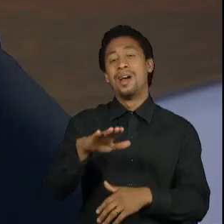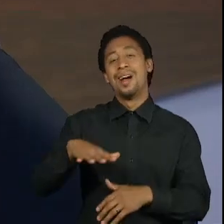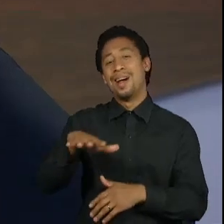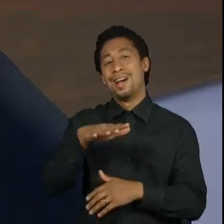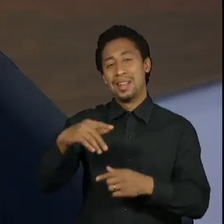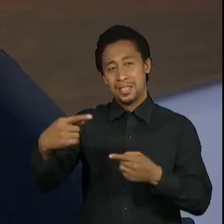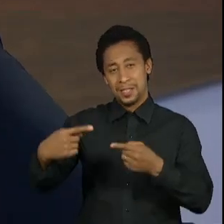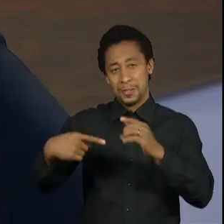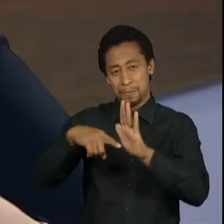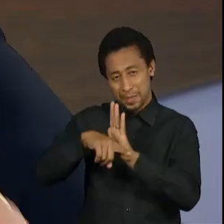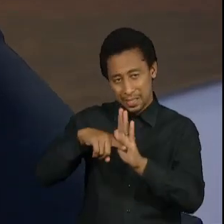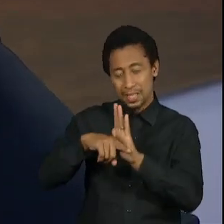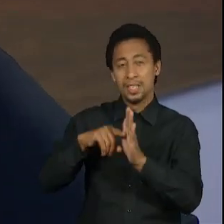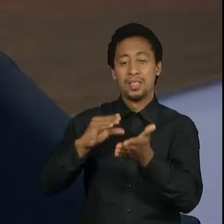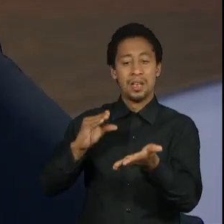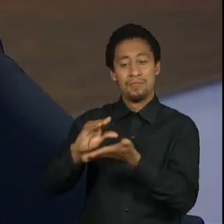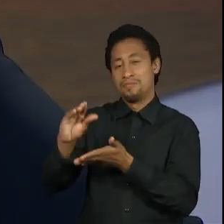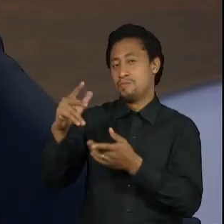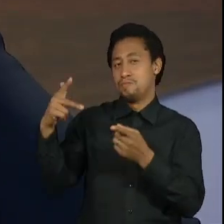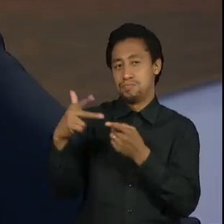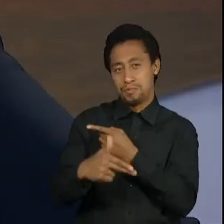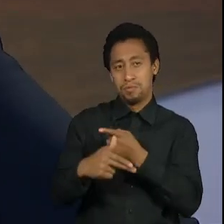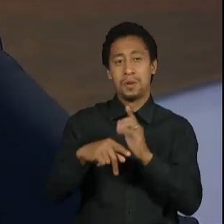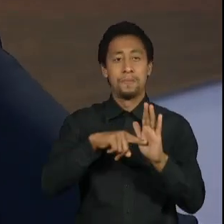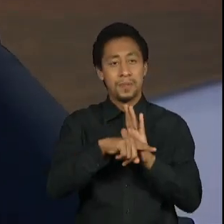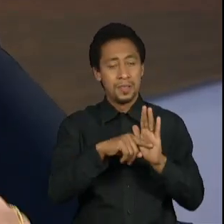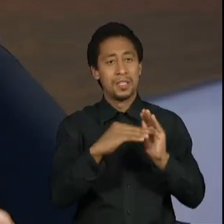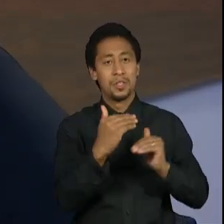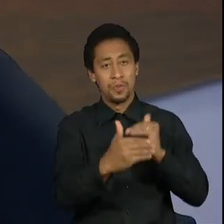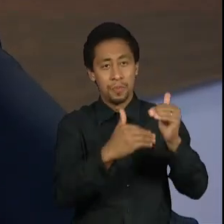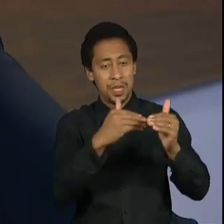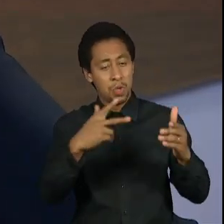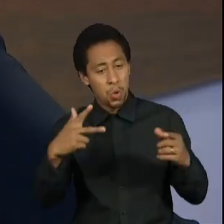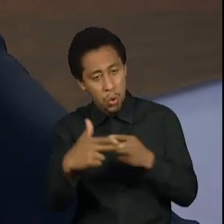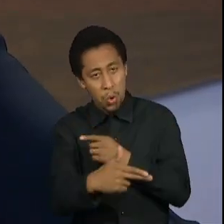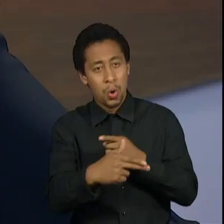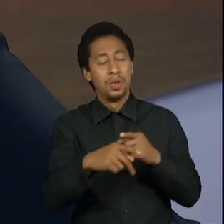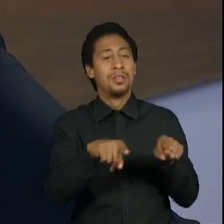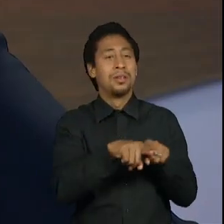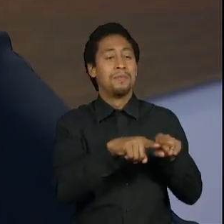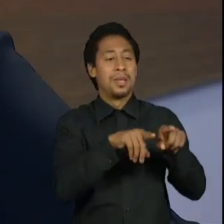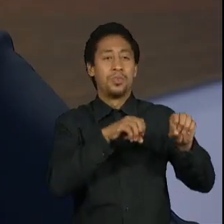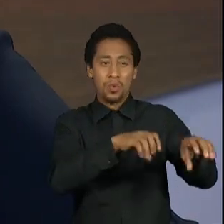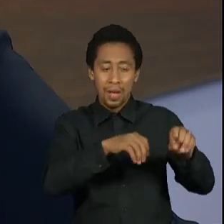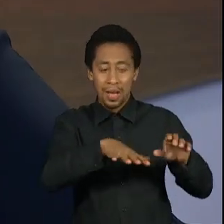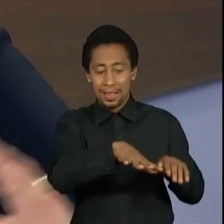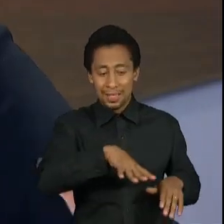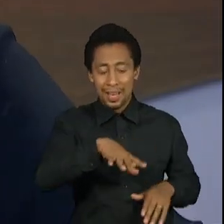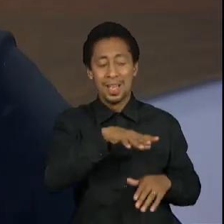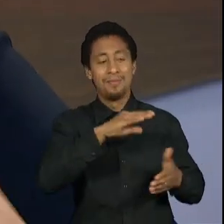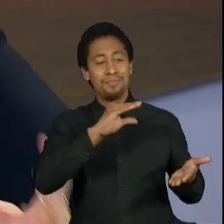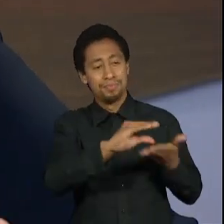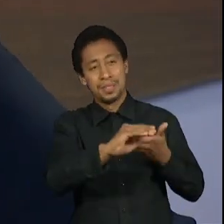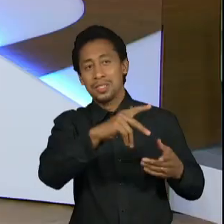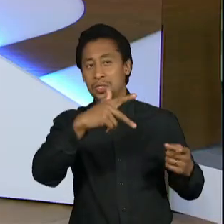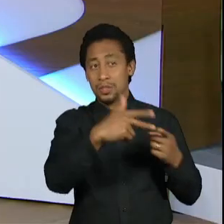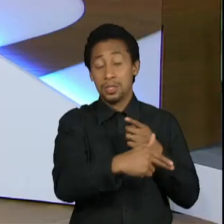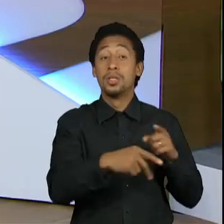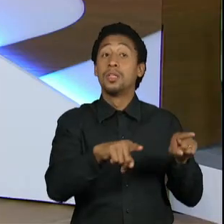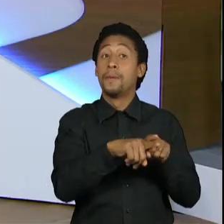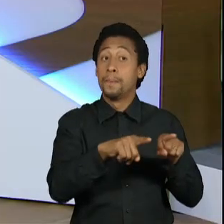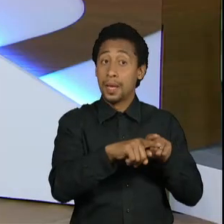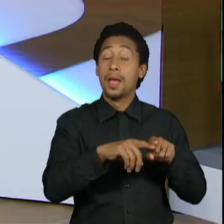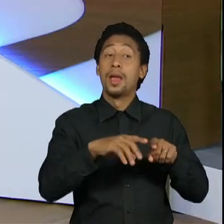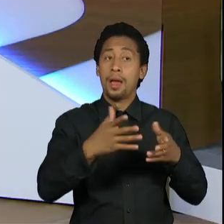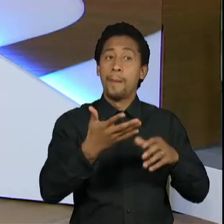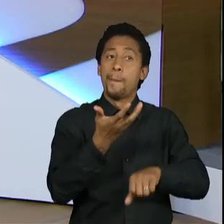para o desenvolvimento científico, corte de professor. Vem tirando algumas disciplinas do currículo do ensino médio, como sociologia e filosofia.